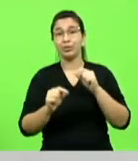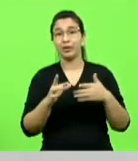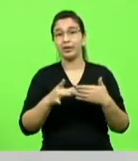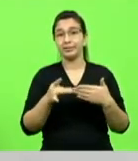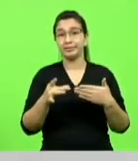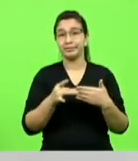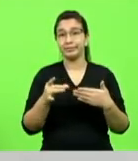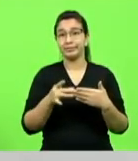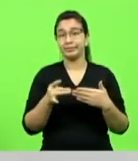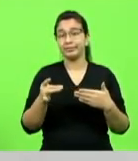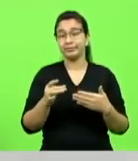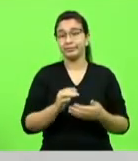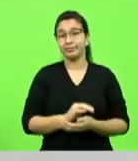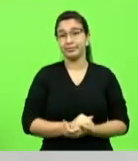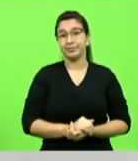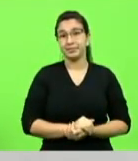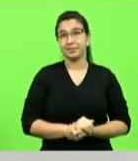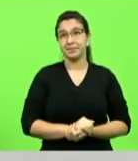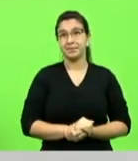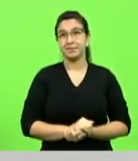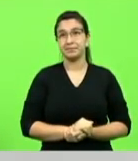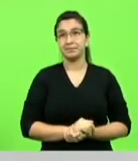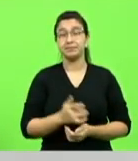e que me causou mais espanto ainda